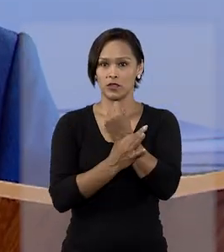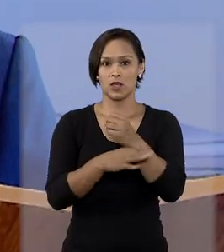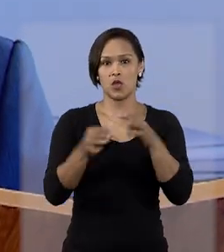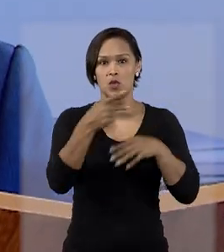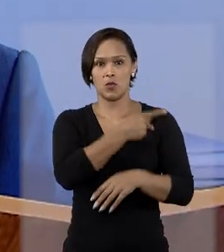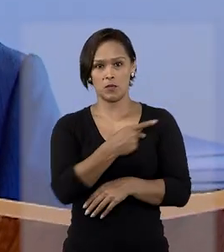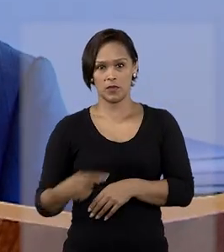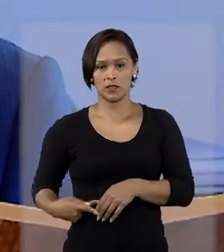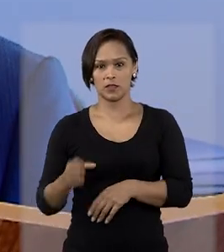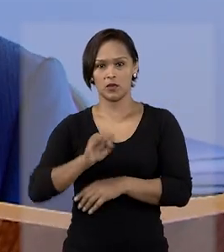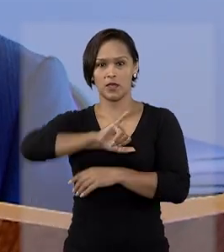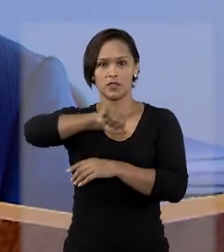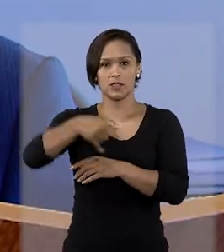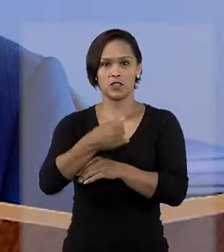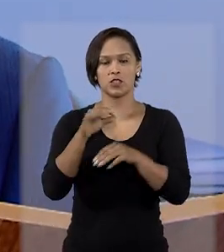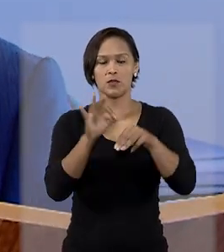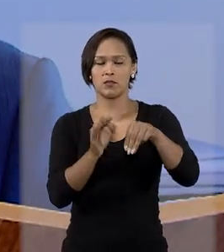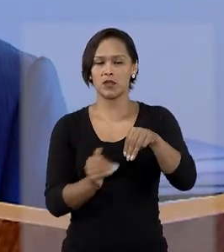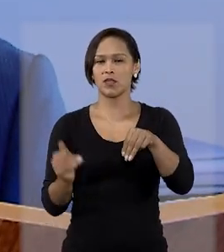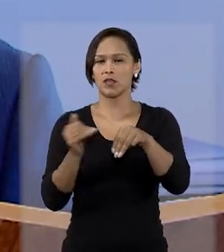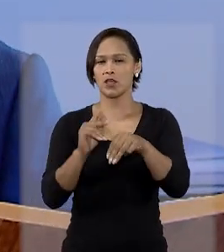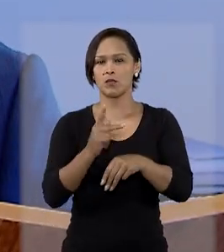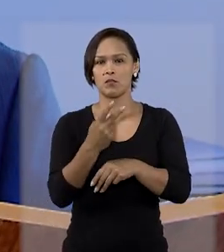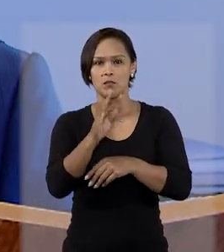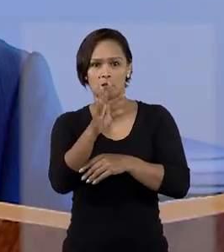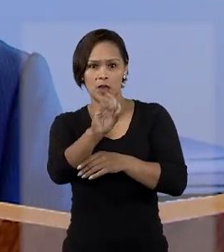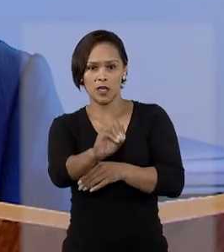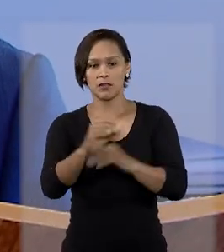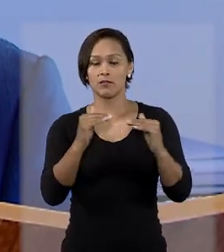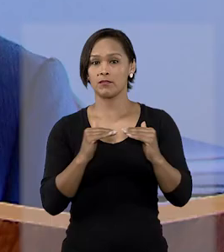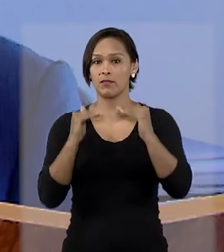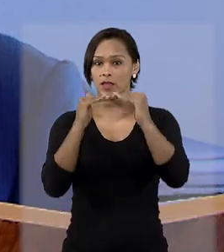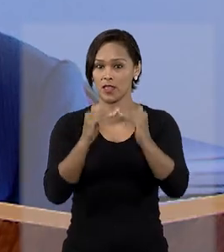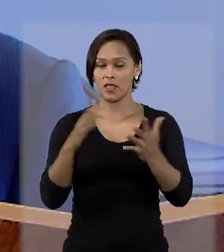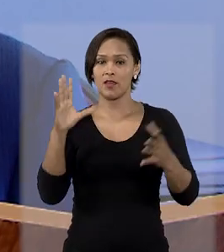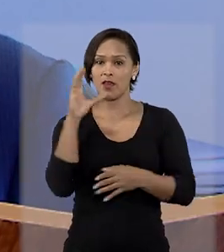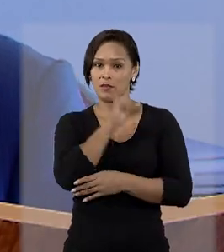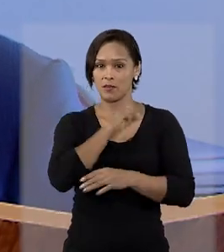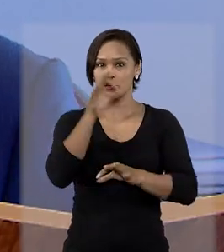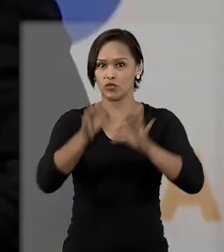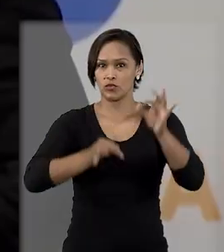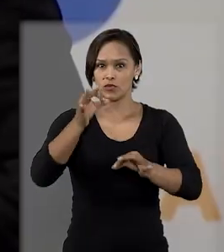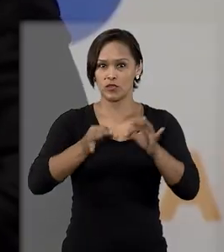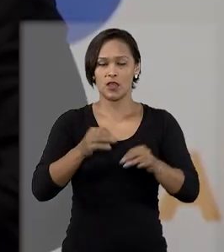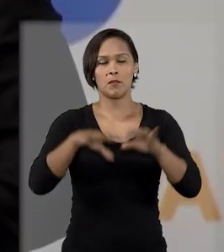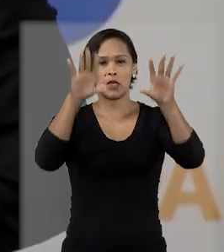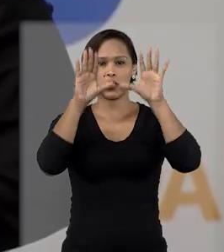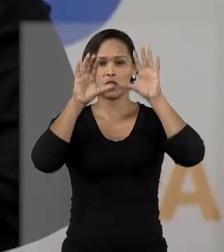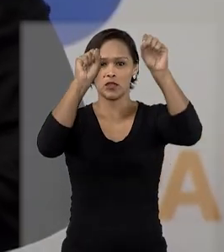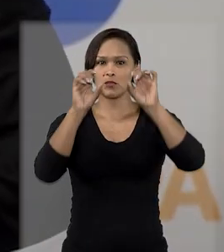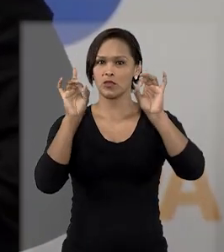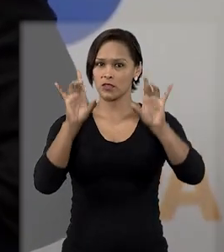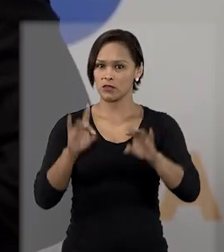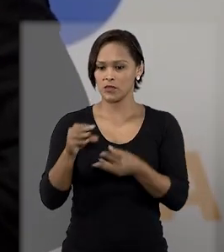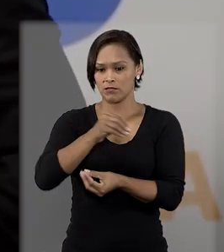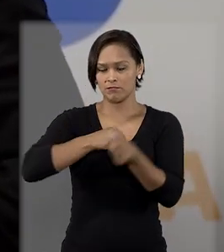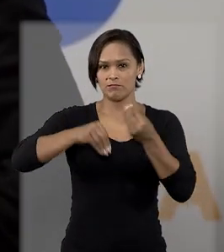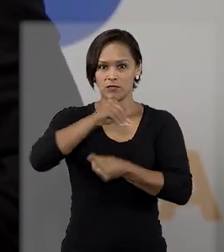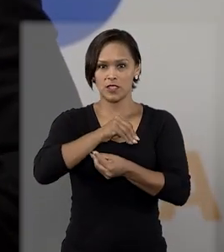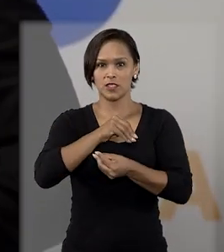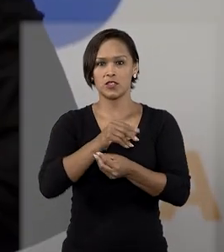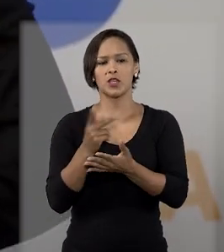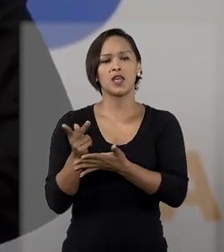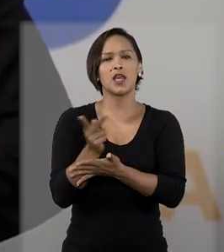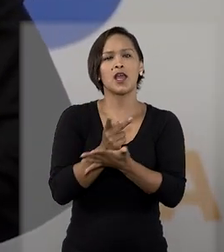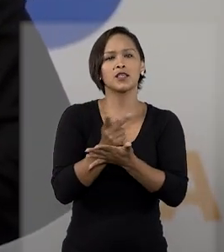do STJ, ministro Humberto Martins, manteve a eficácia do julgamento do Tribunal Especial Misto, que caçou o